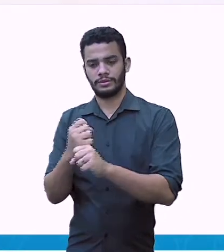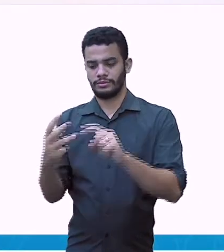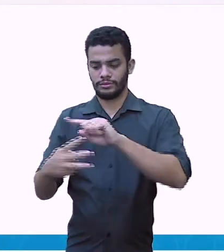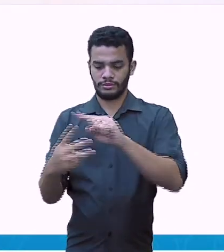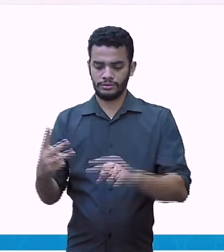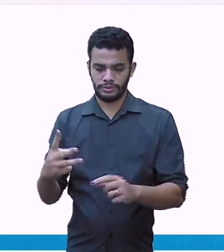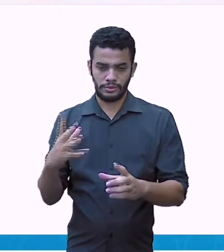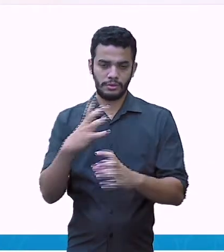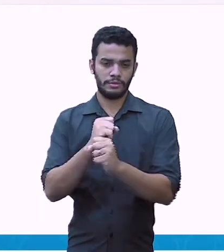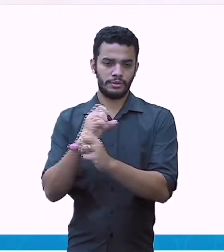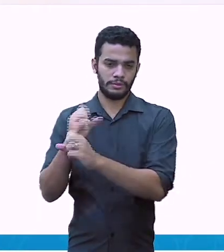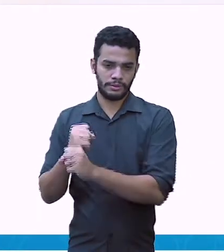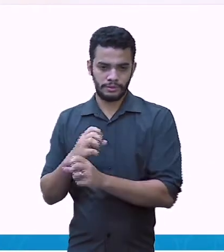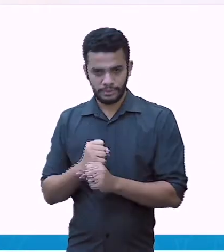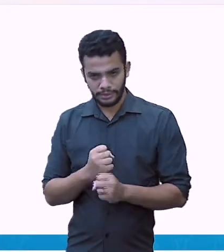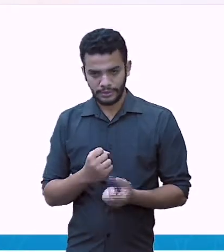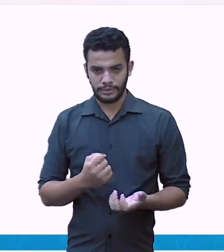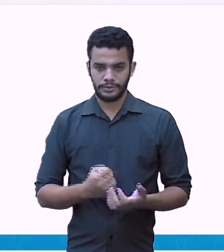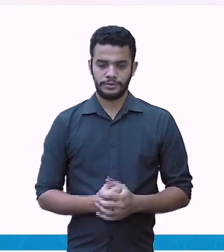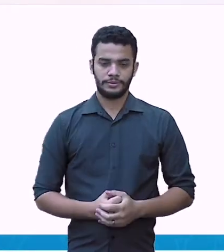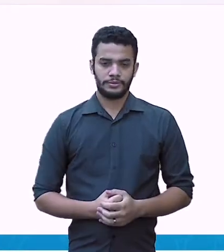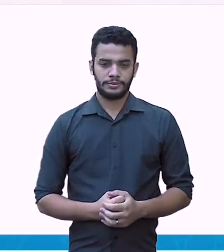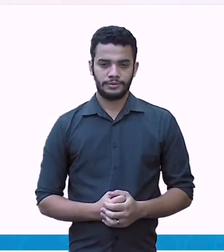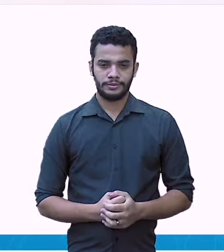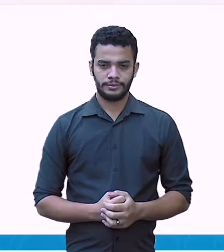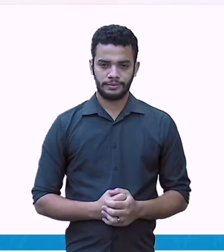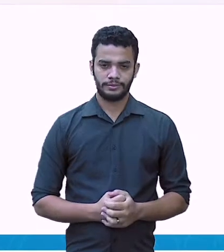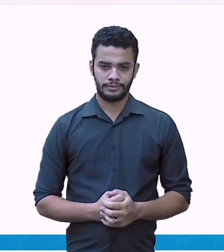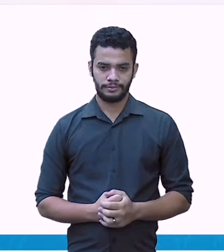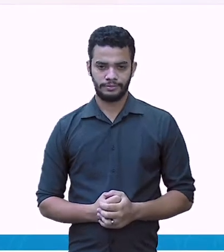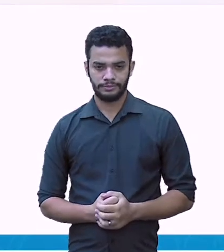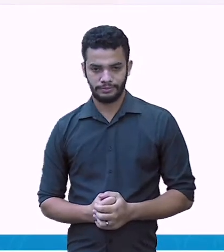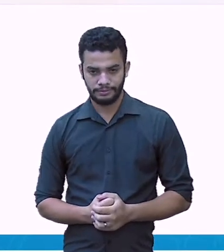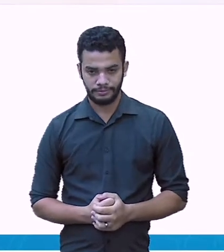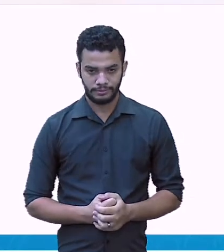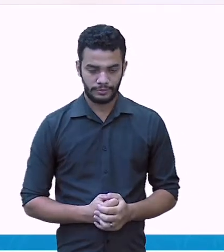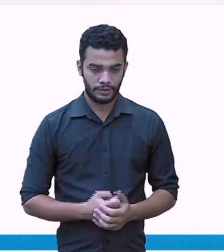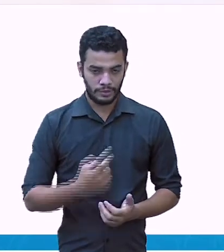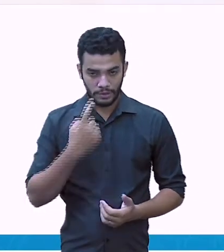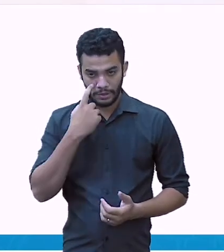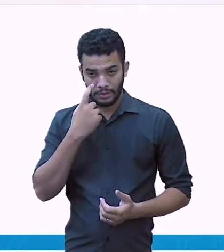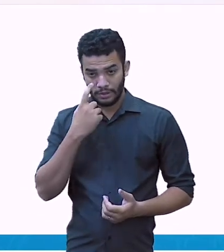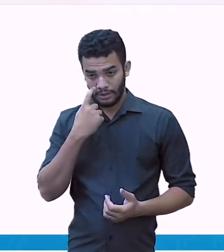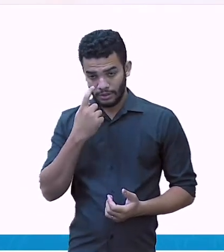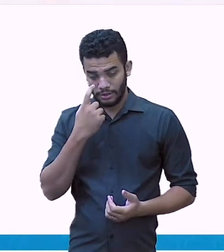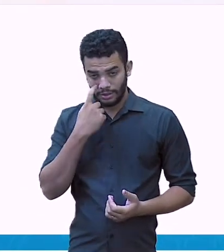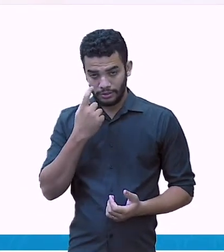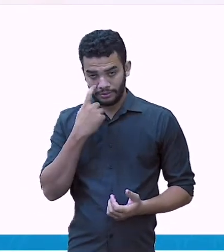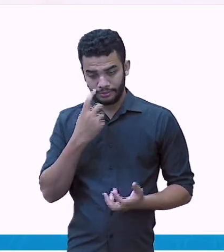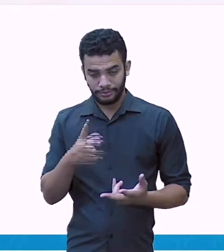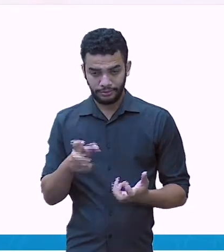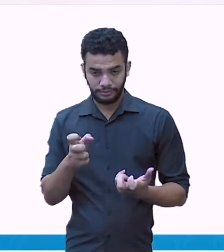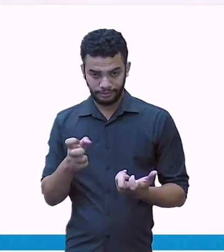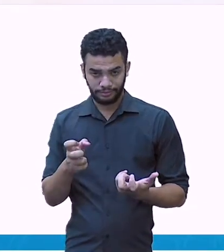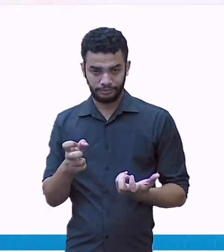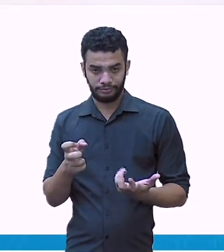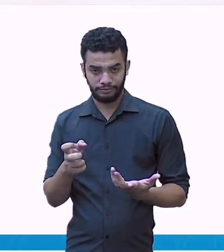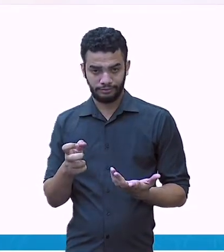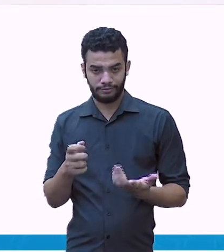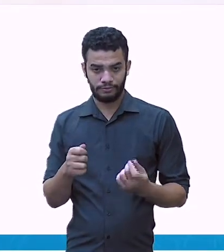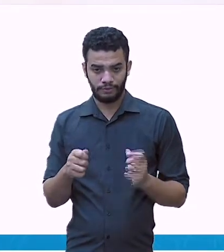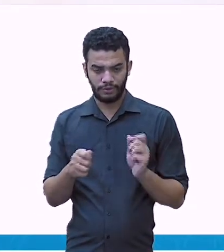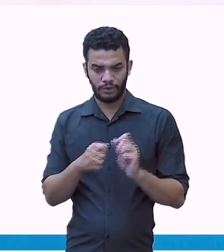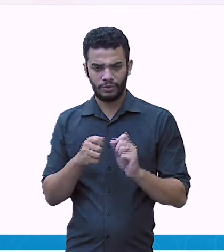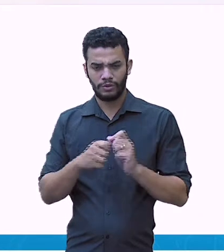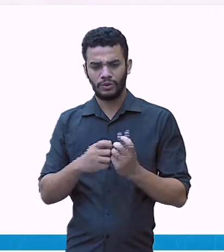Vou pegar o valor do sorvete, que é esse aqui, que nós já, que eu já falei. E o valor do